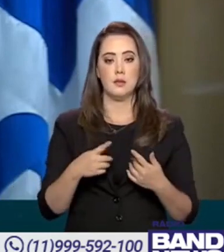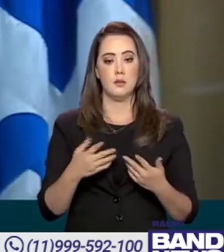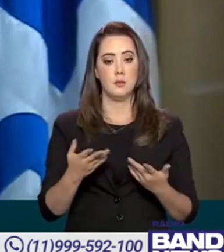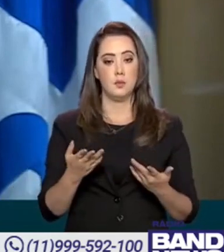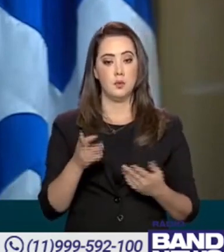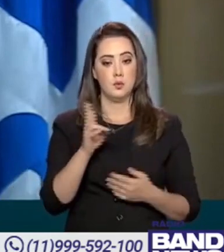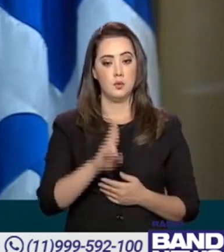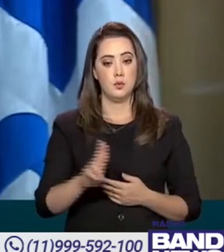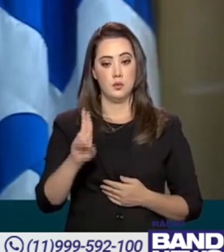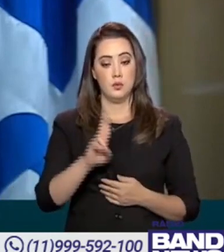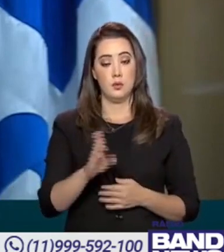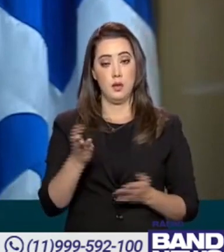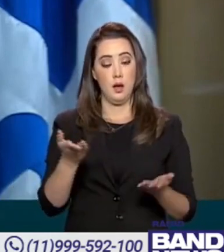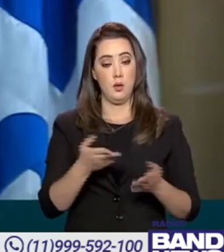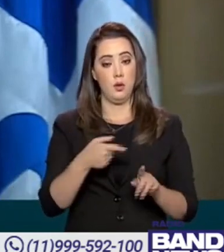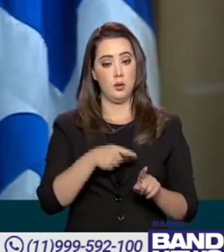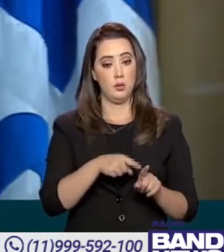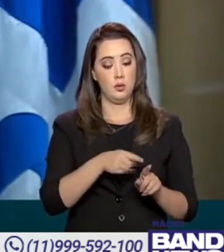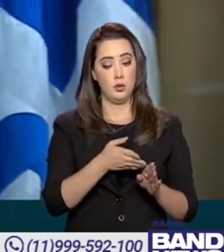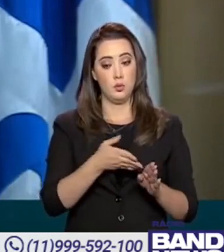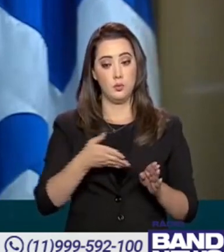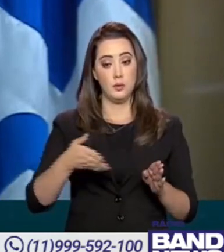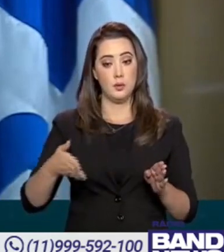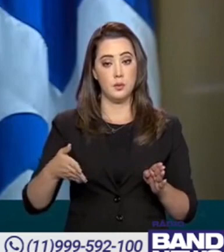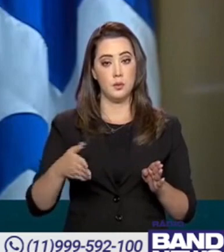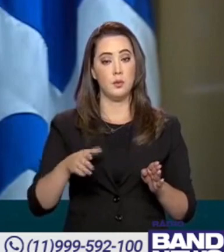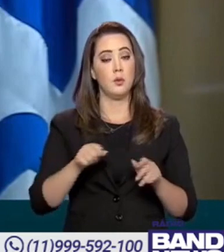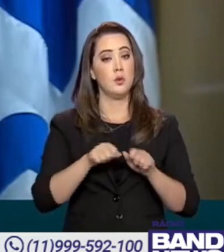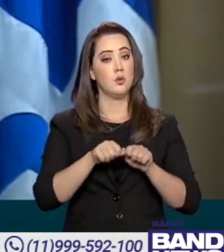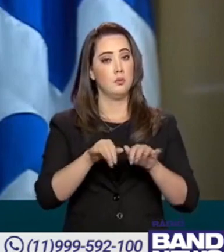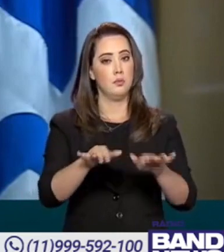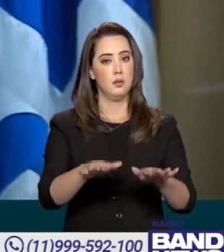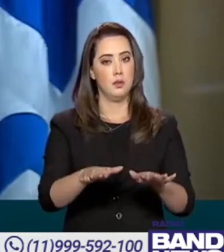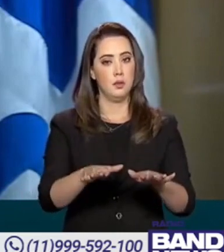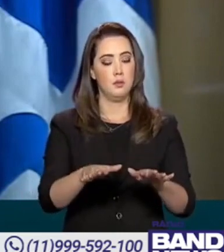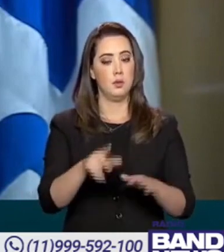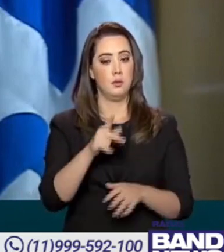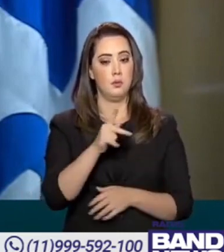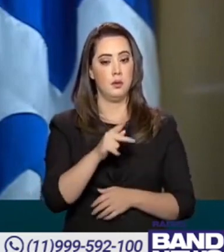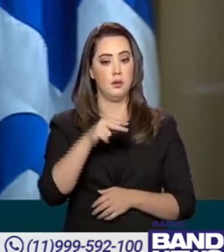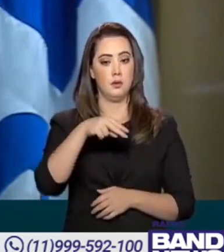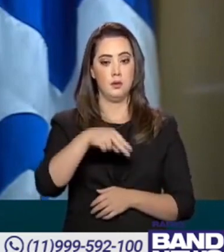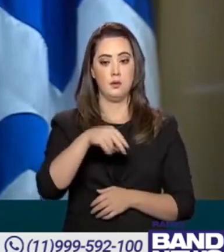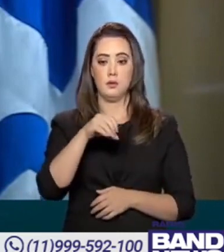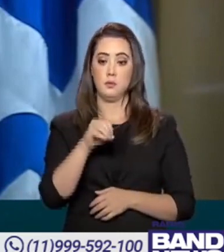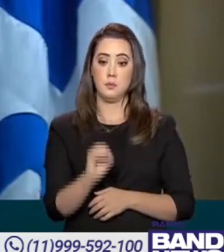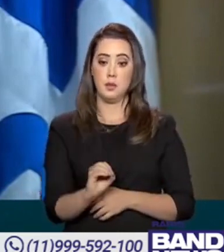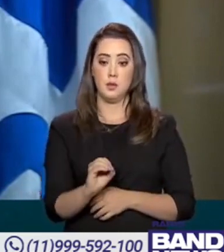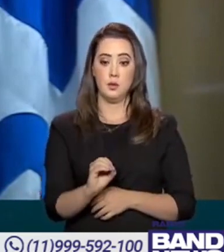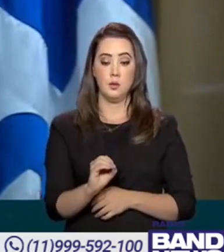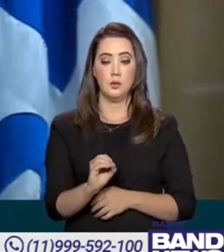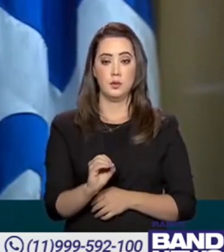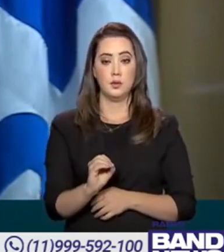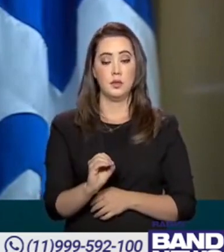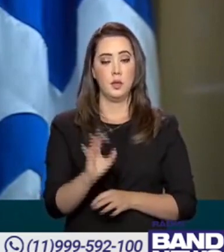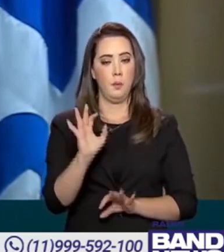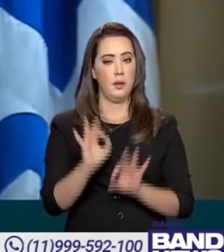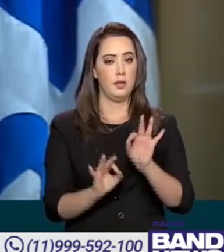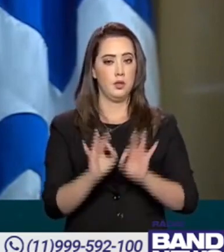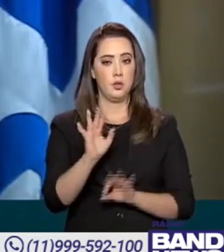agora durante a pandemia no nosso Plano Nacional de Operacionalização da Vacina. E quais serão as nossas